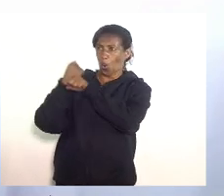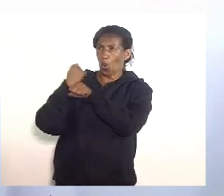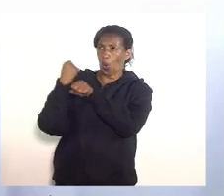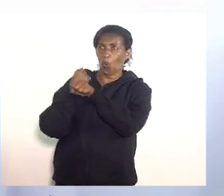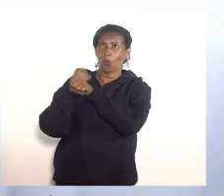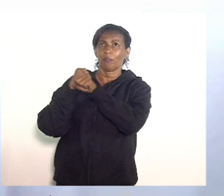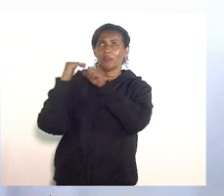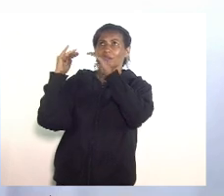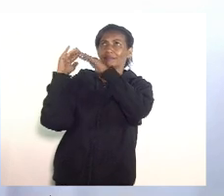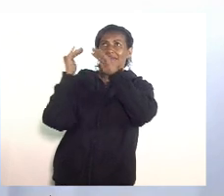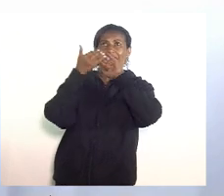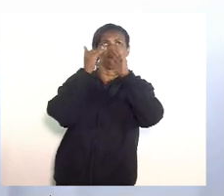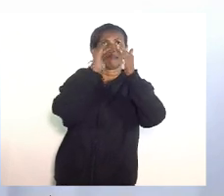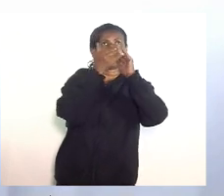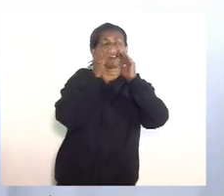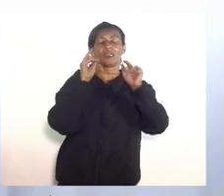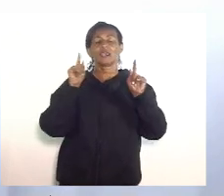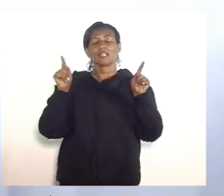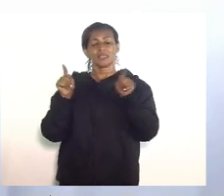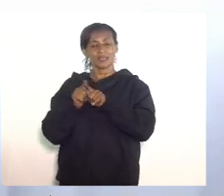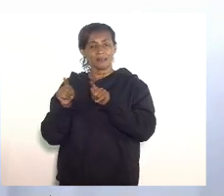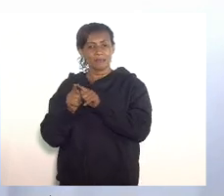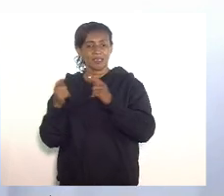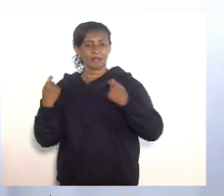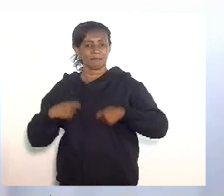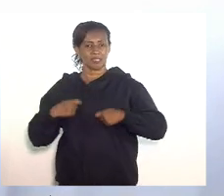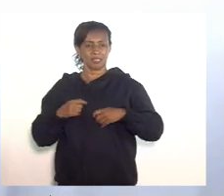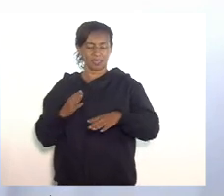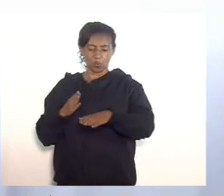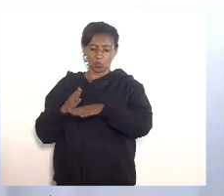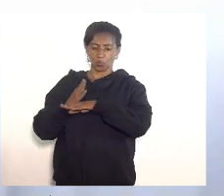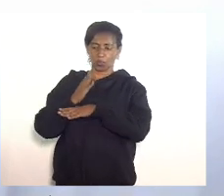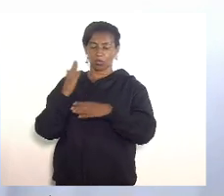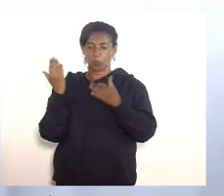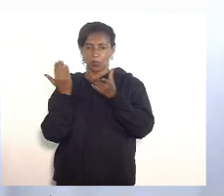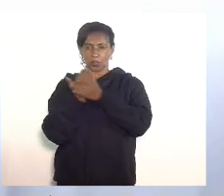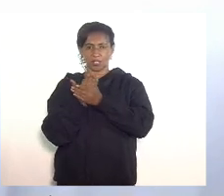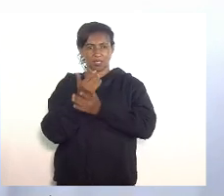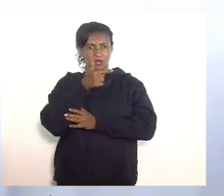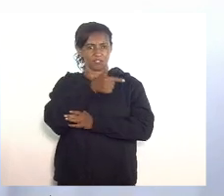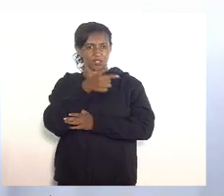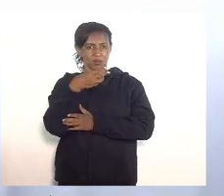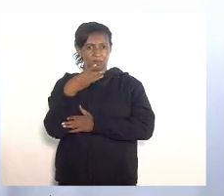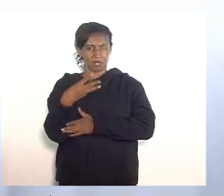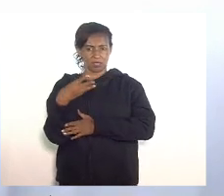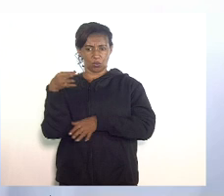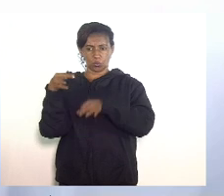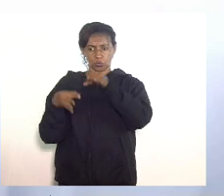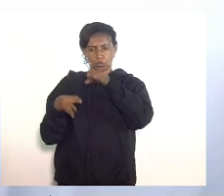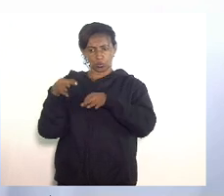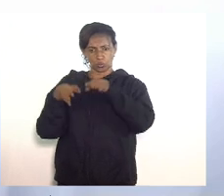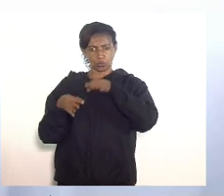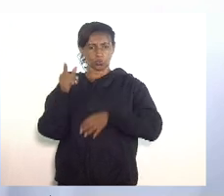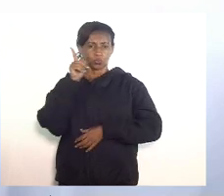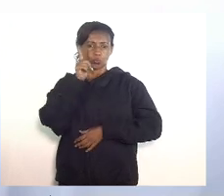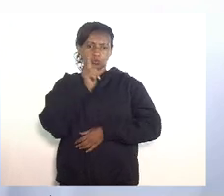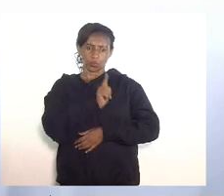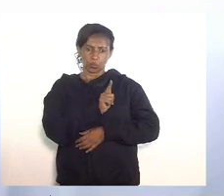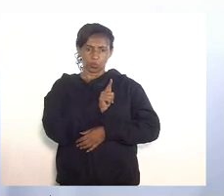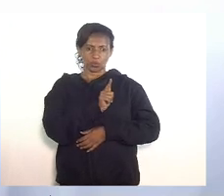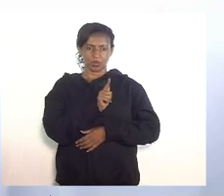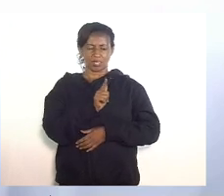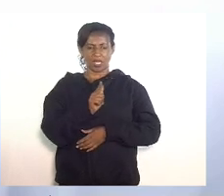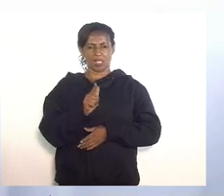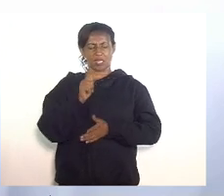então quando a comissão de saúde ingressa na 23ª Vale consegue no primeiro momento uma liminar